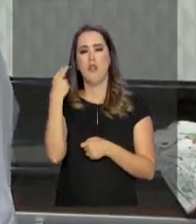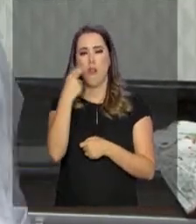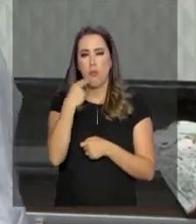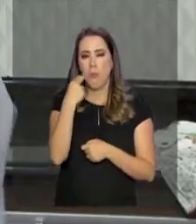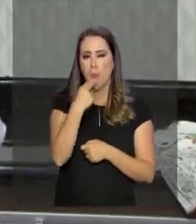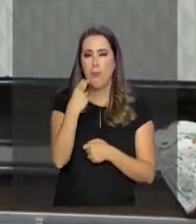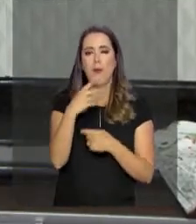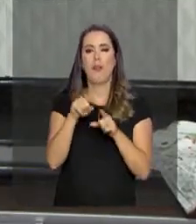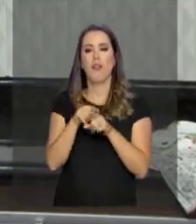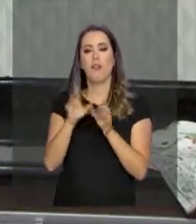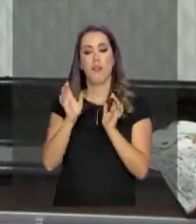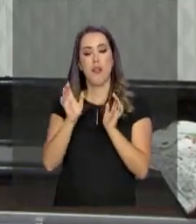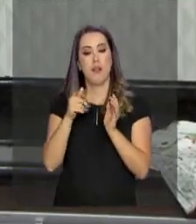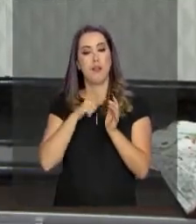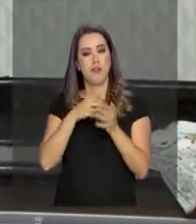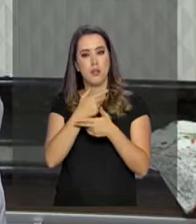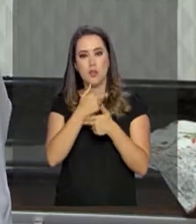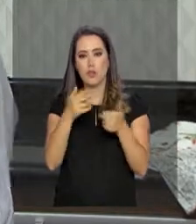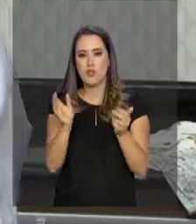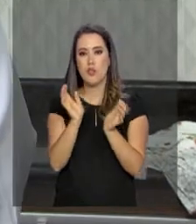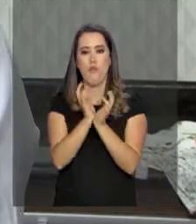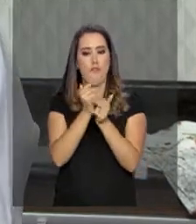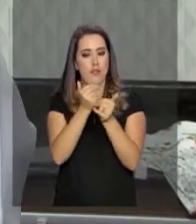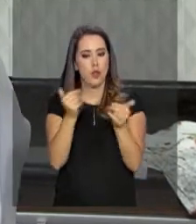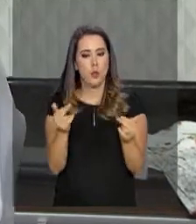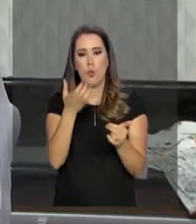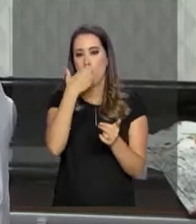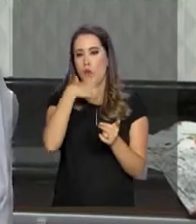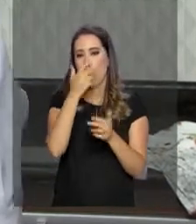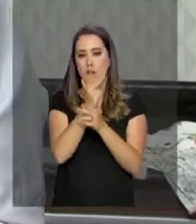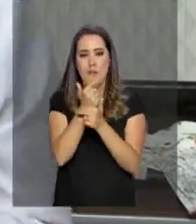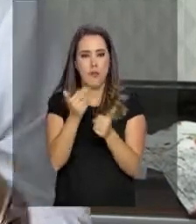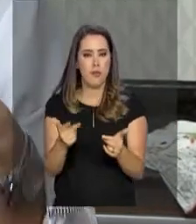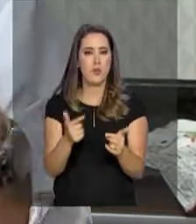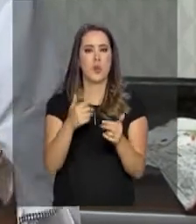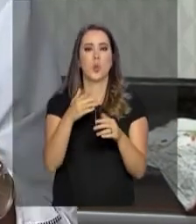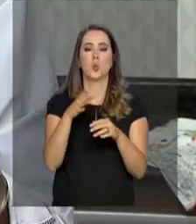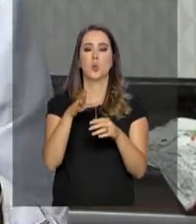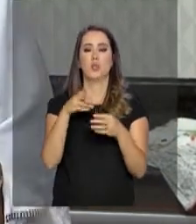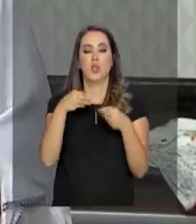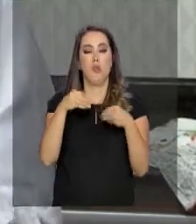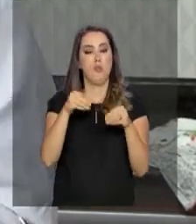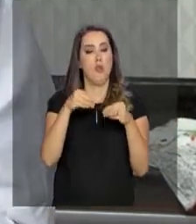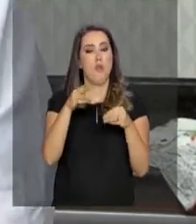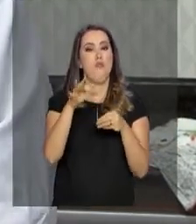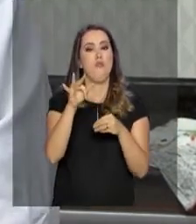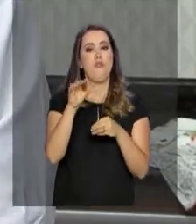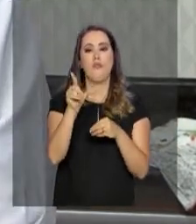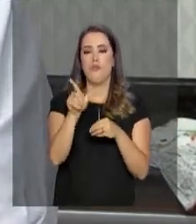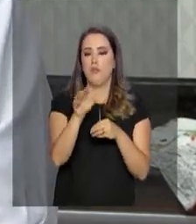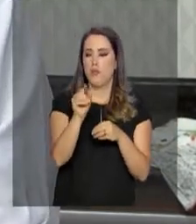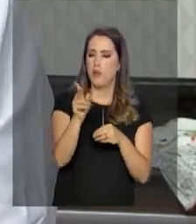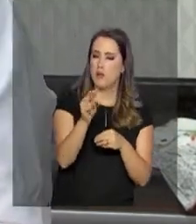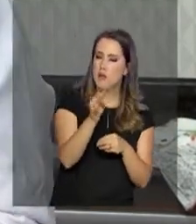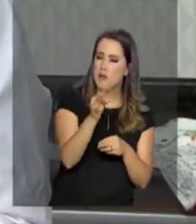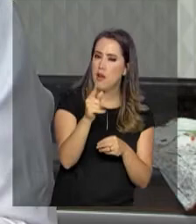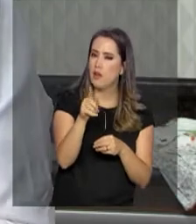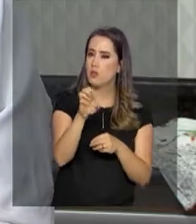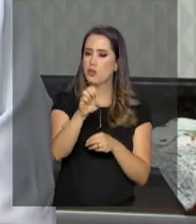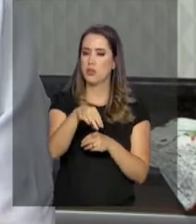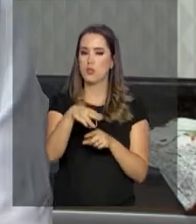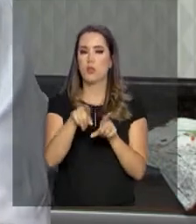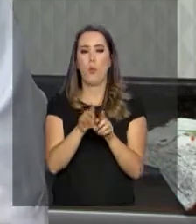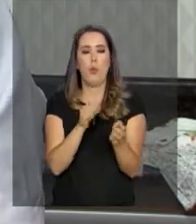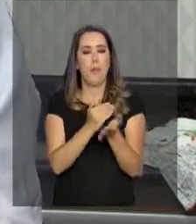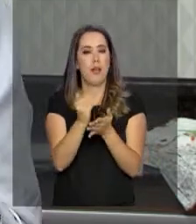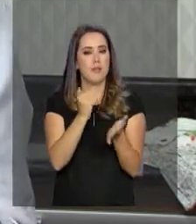verduras, em frutas, em vegetais, em folhagens. E a criança, ela começa os primeiros hábitos dela na introdução